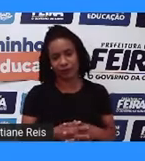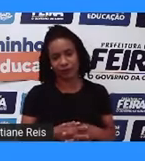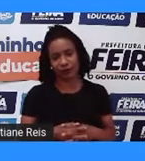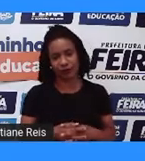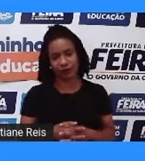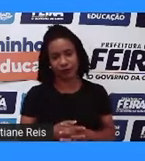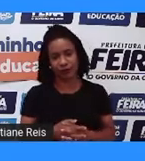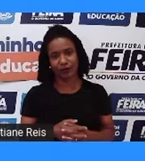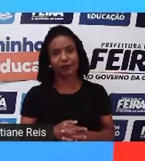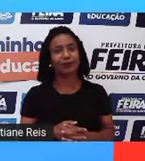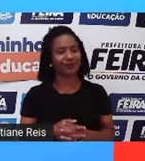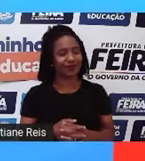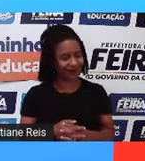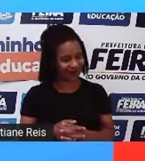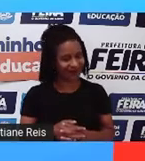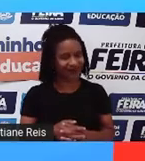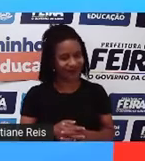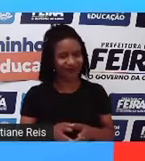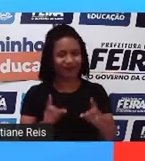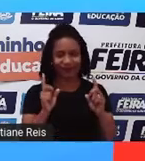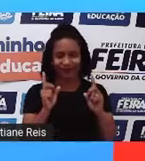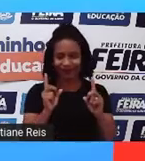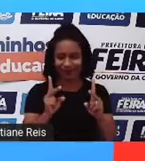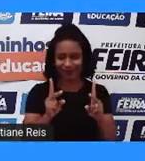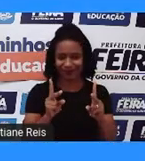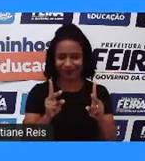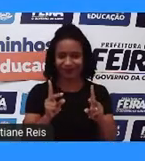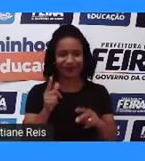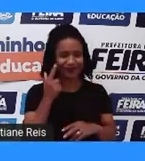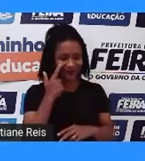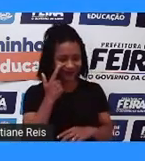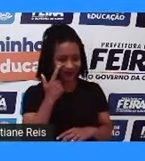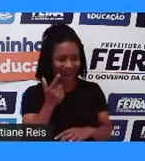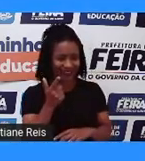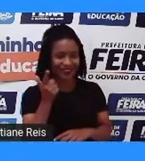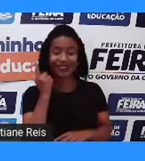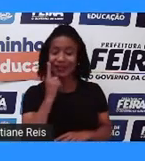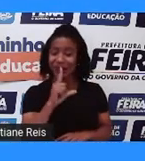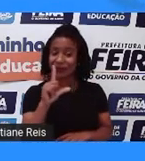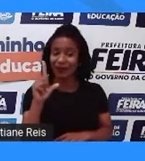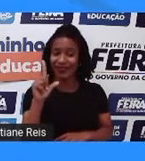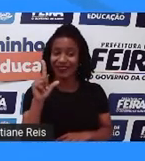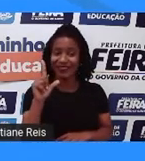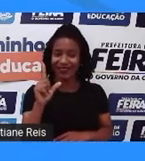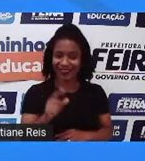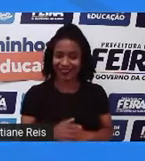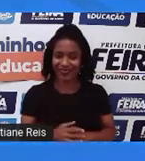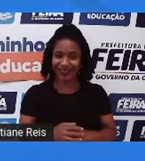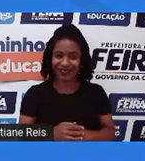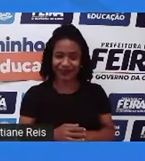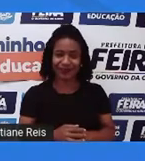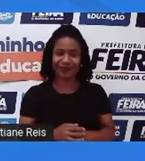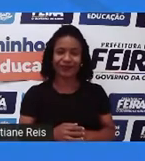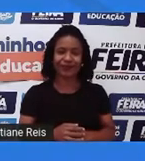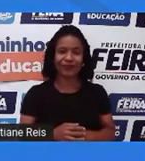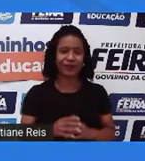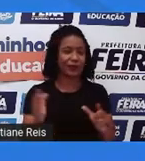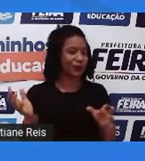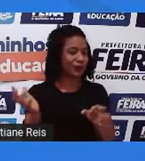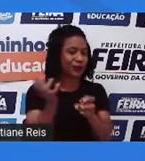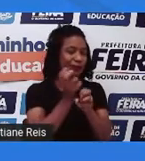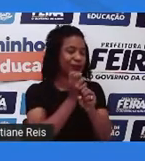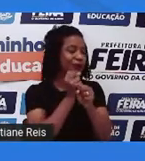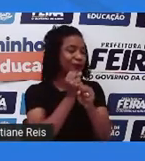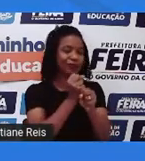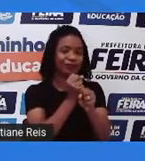Ok. Então, veja o que nós conseguimos, né? Não vamos somar pontos, justamente